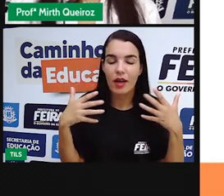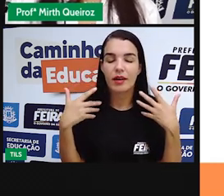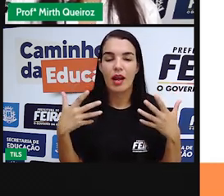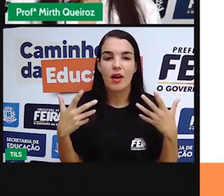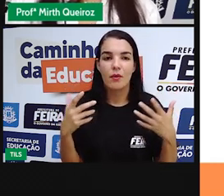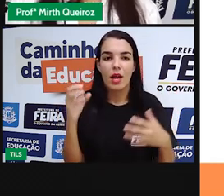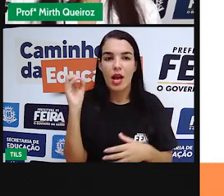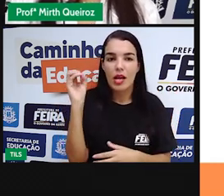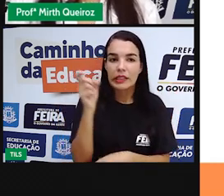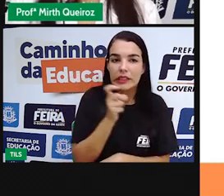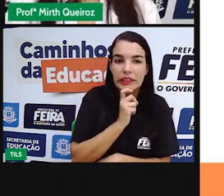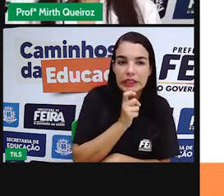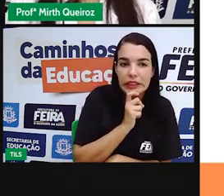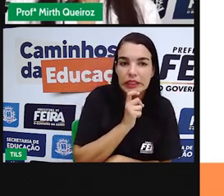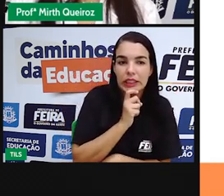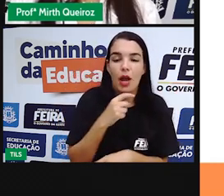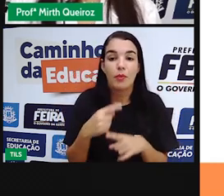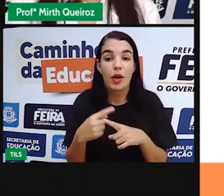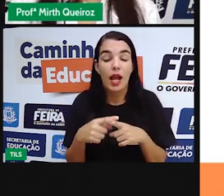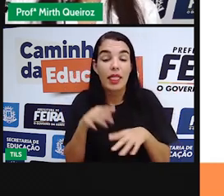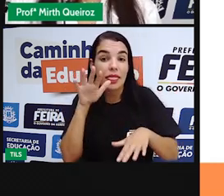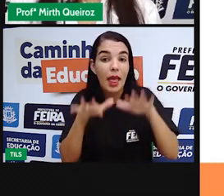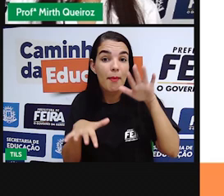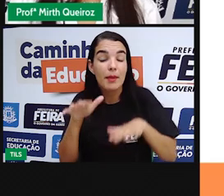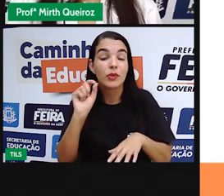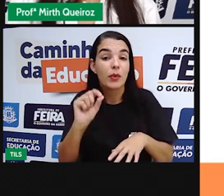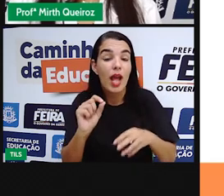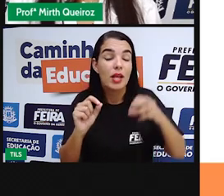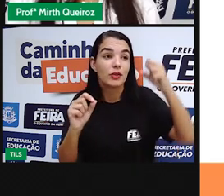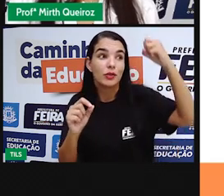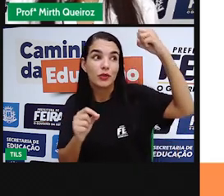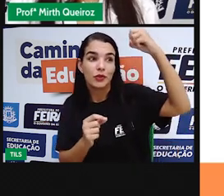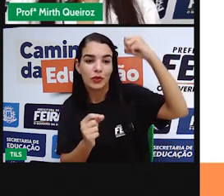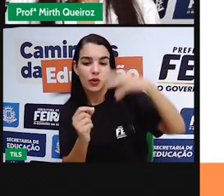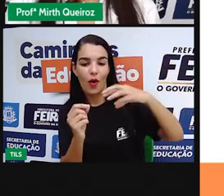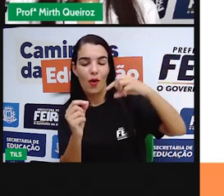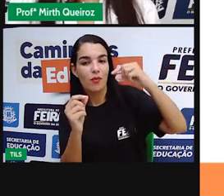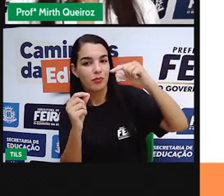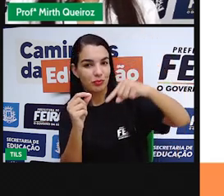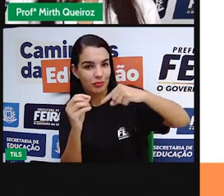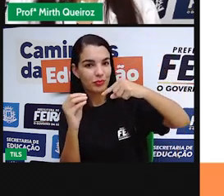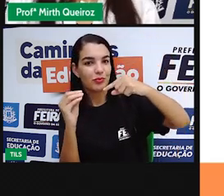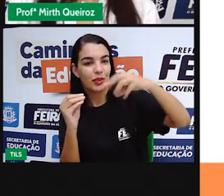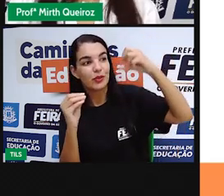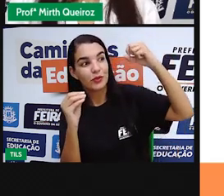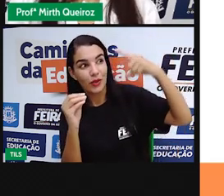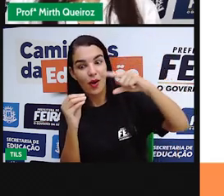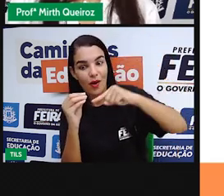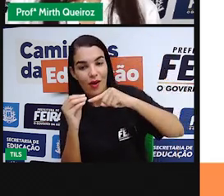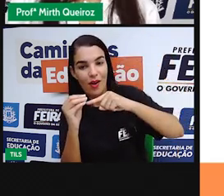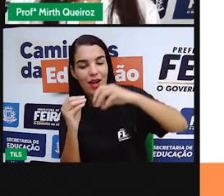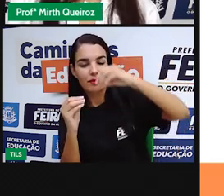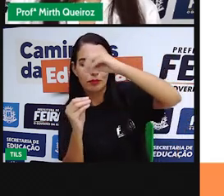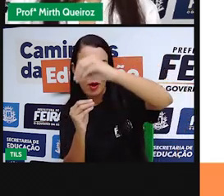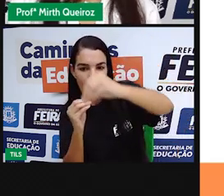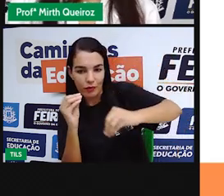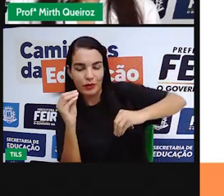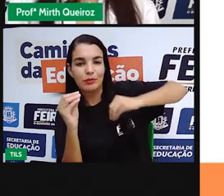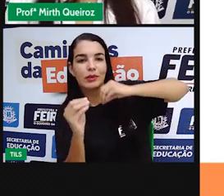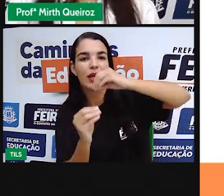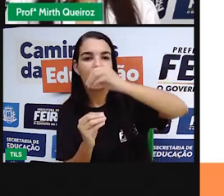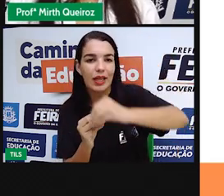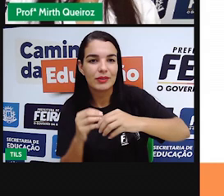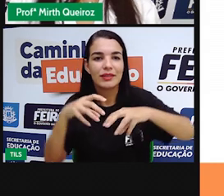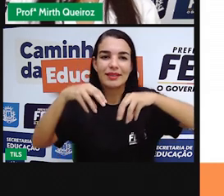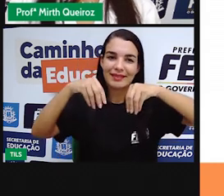à incidência de luz, de calor, do Sol, né, nós temos as quatro estações. E nós já falamos sobre